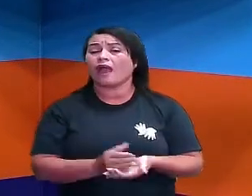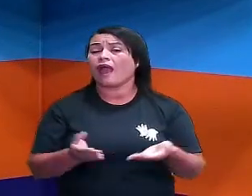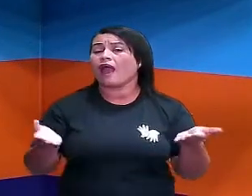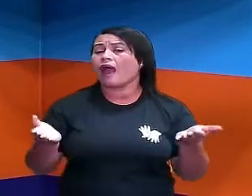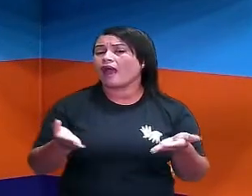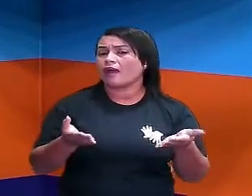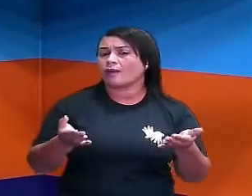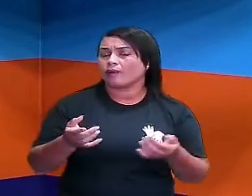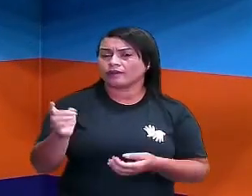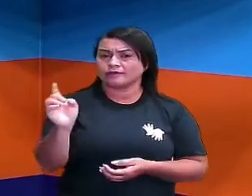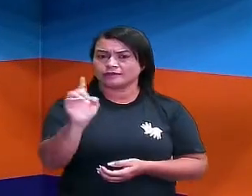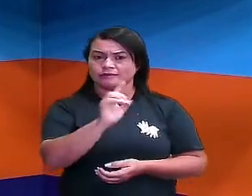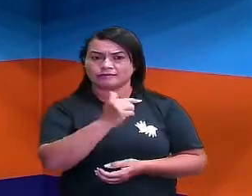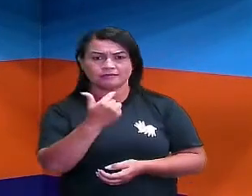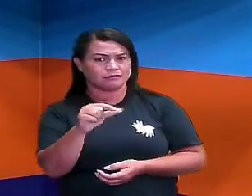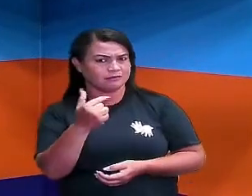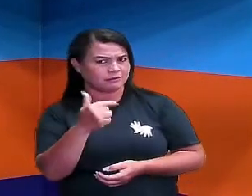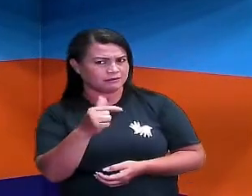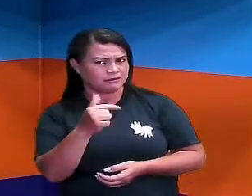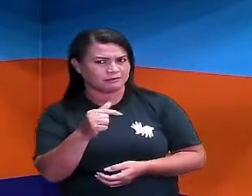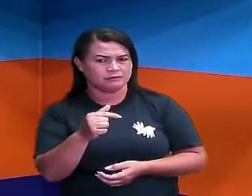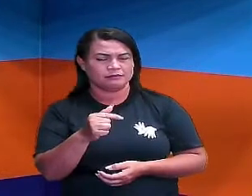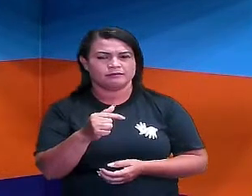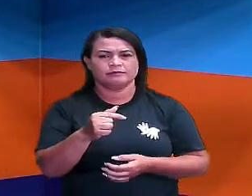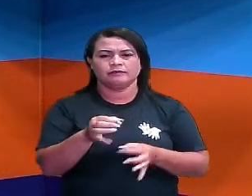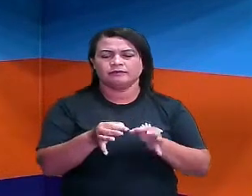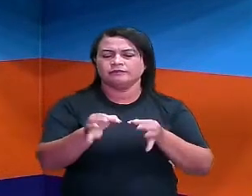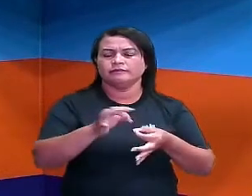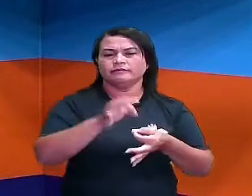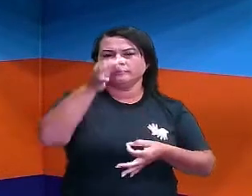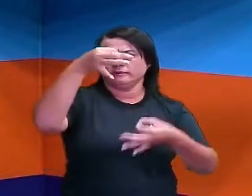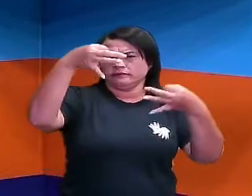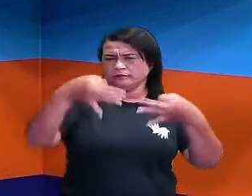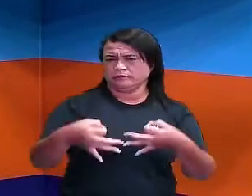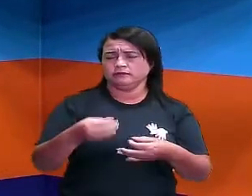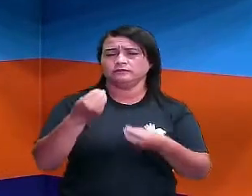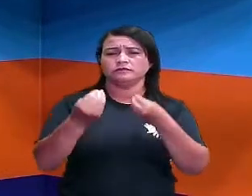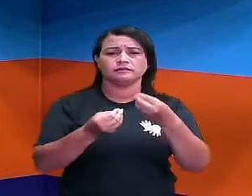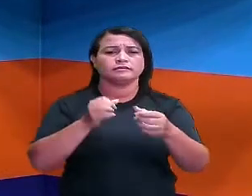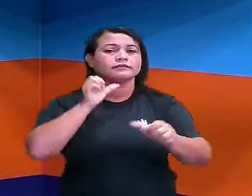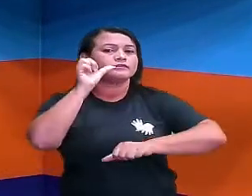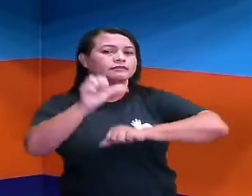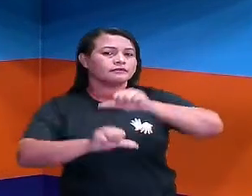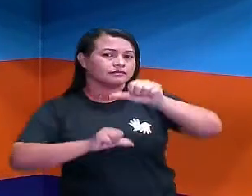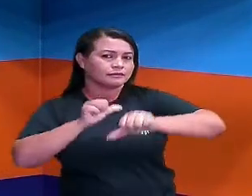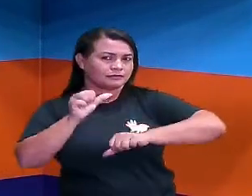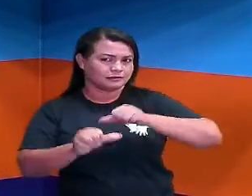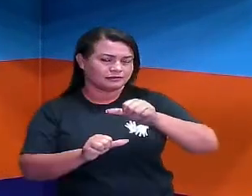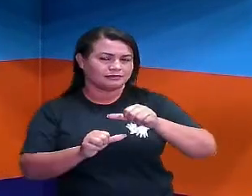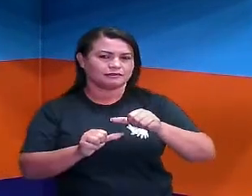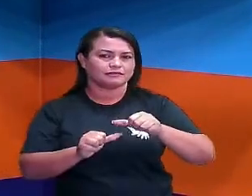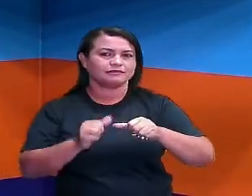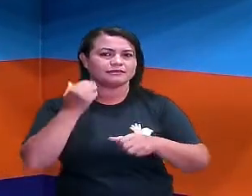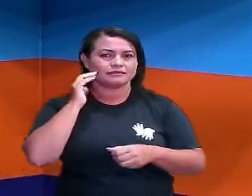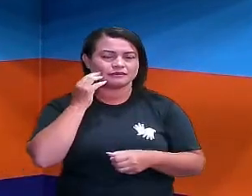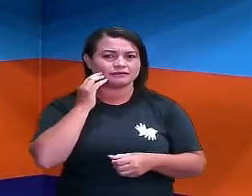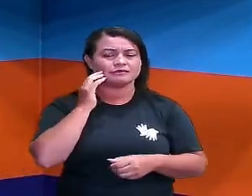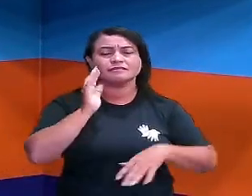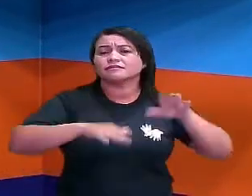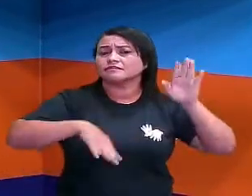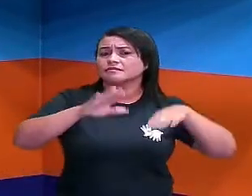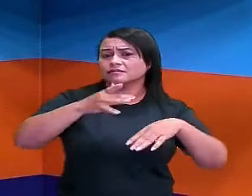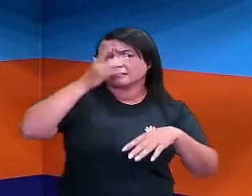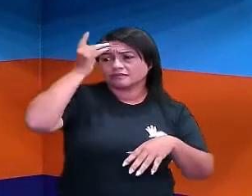não padronizadas, aí a gente pode modificar um pouquinho de pessoa para pessoa, tá certo?